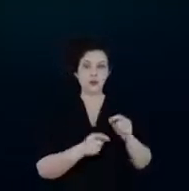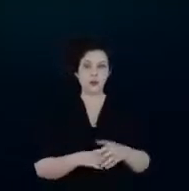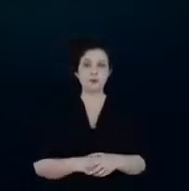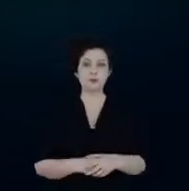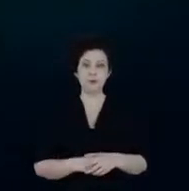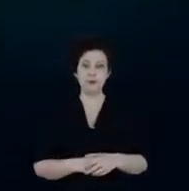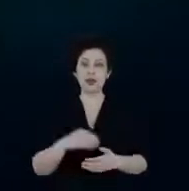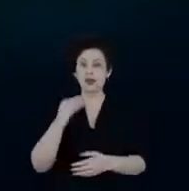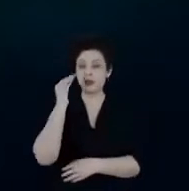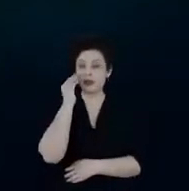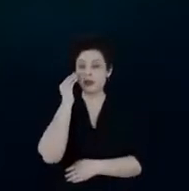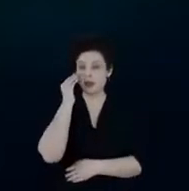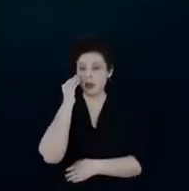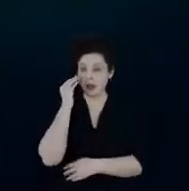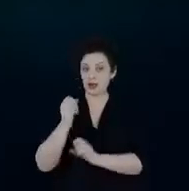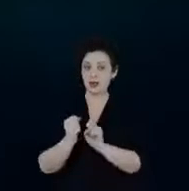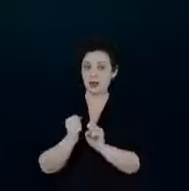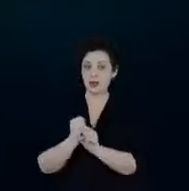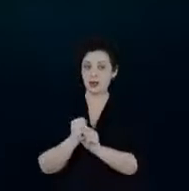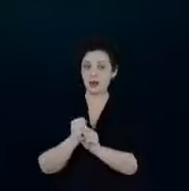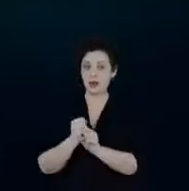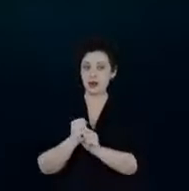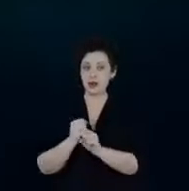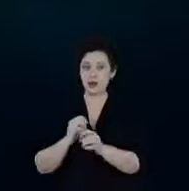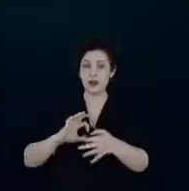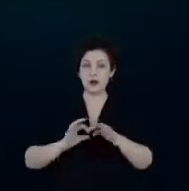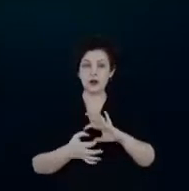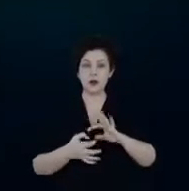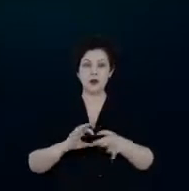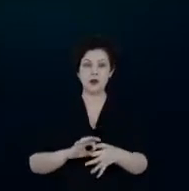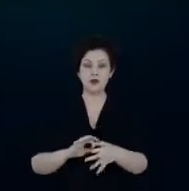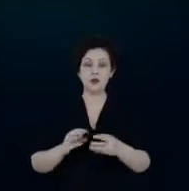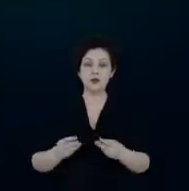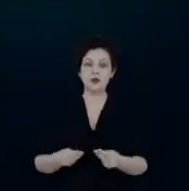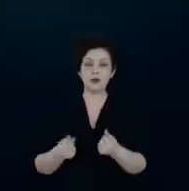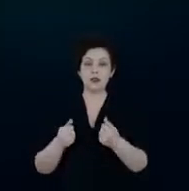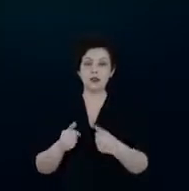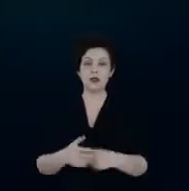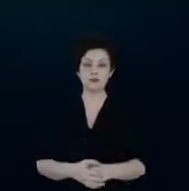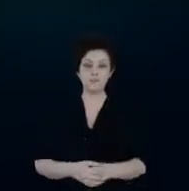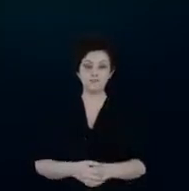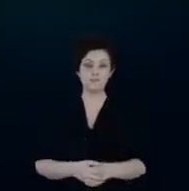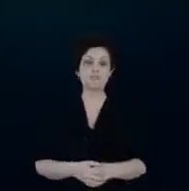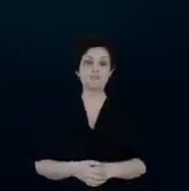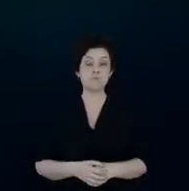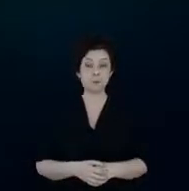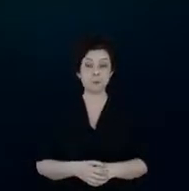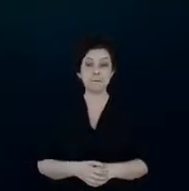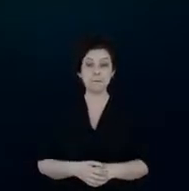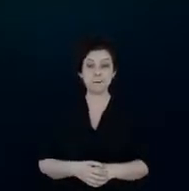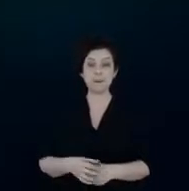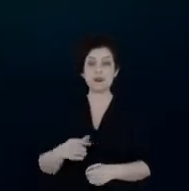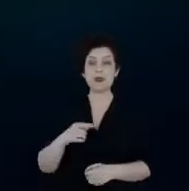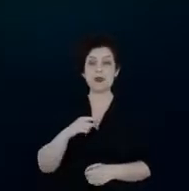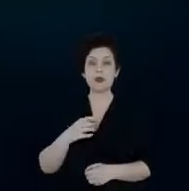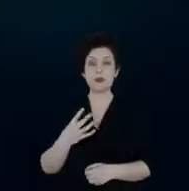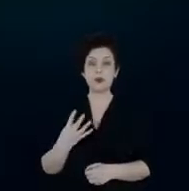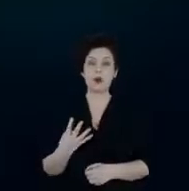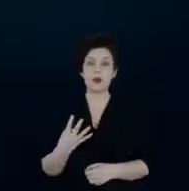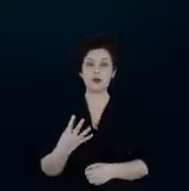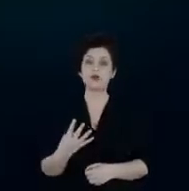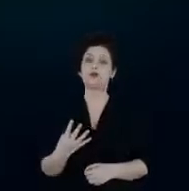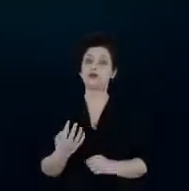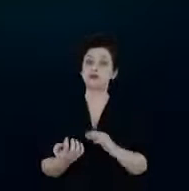realizado no âmbito da Olimpíada, na neodeficiência energética. Ele envolveu quatro distribuidores de energia